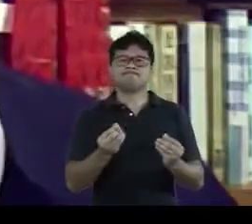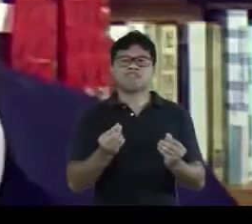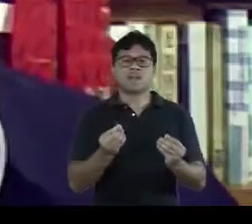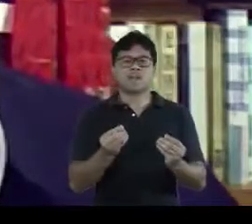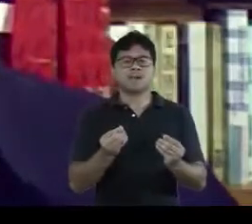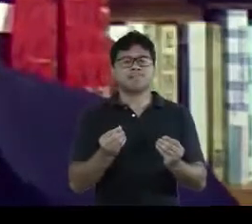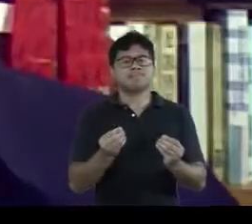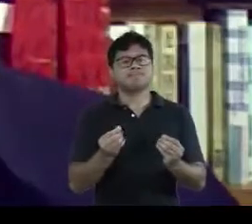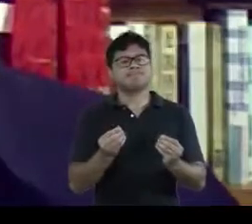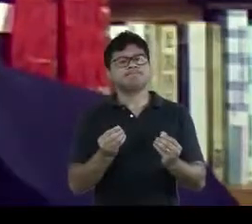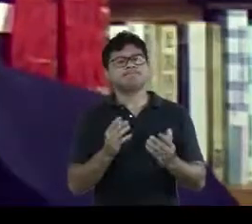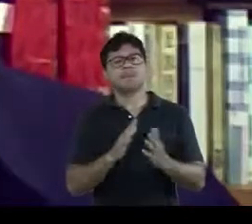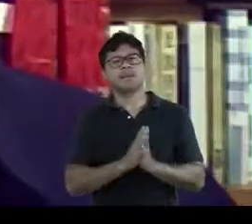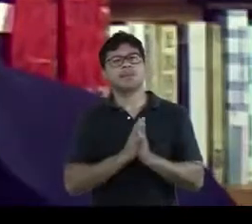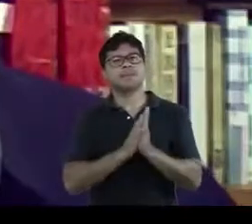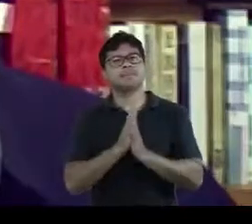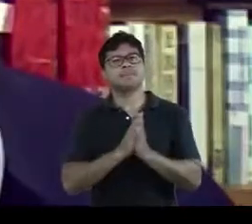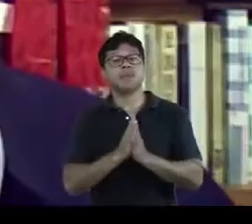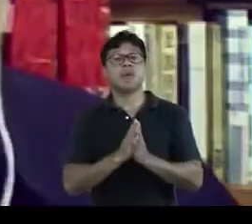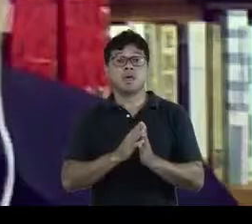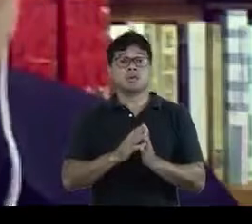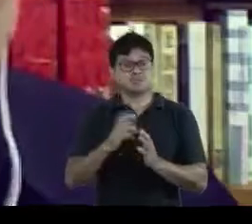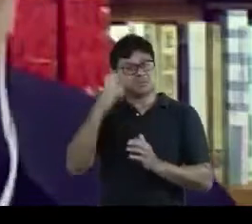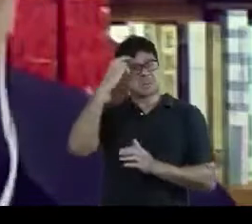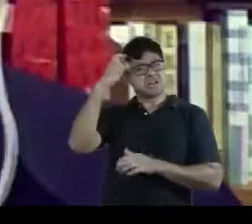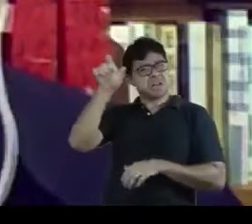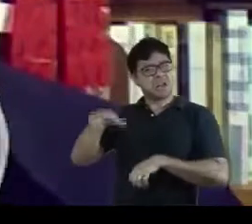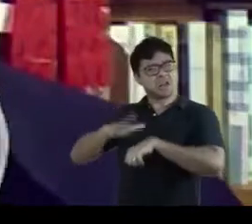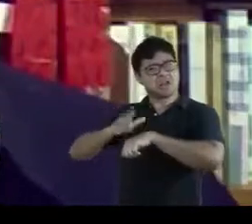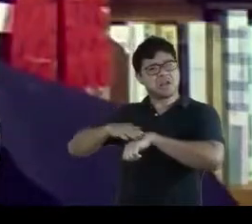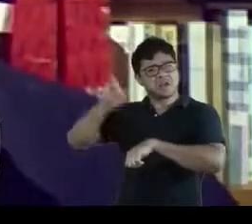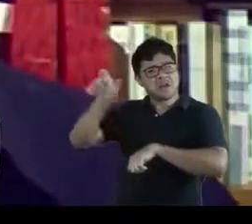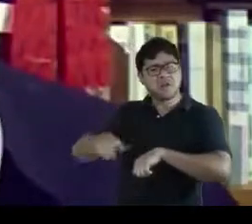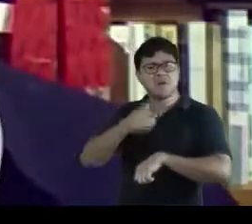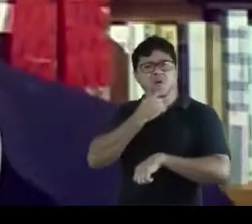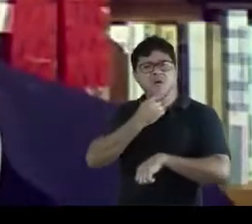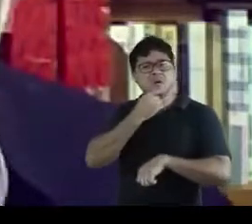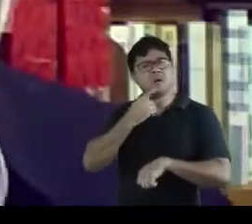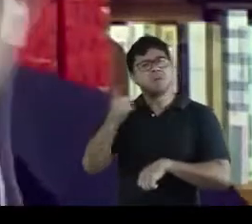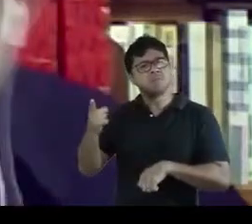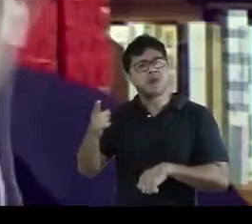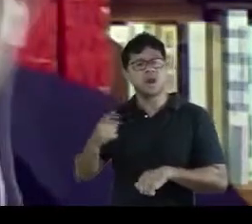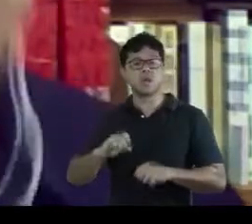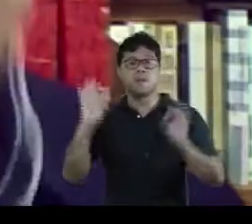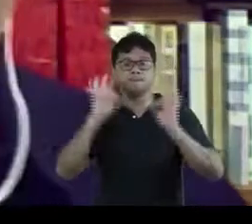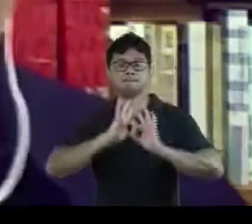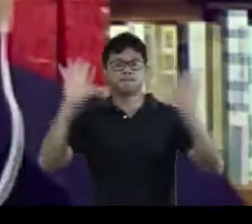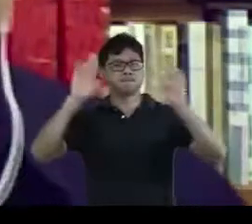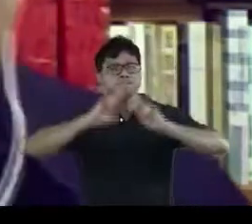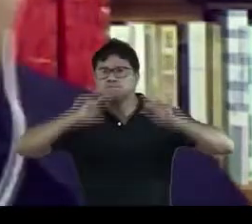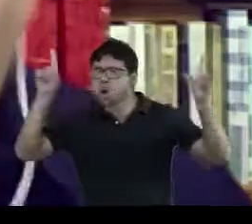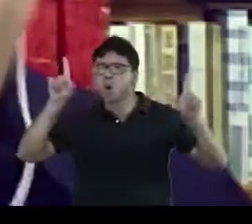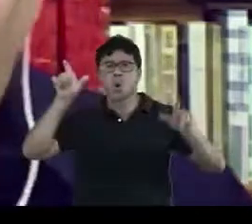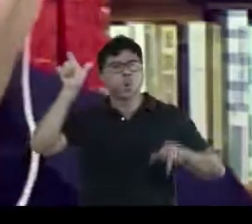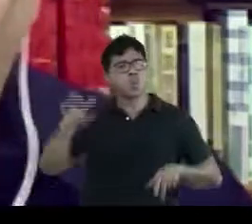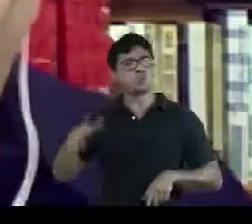inteligente, bastante ordinária,